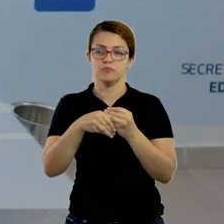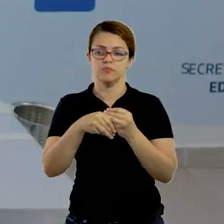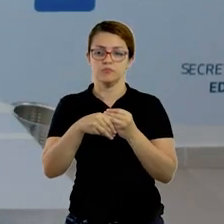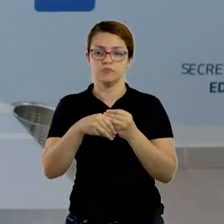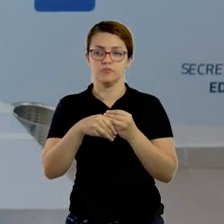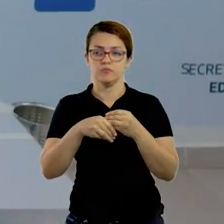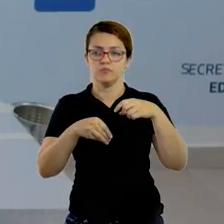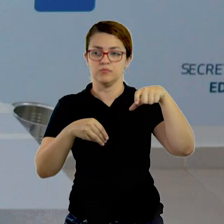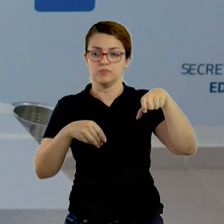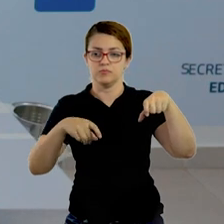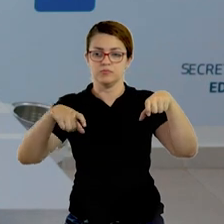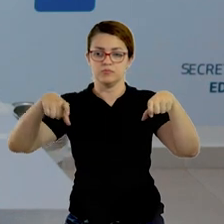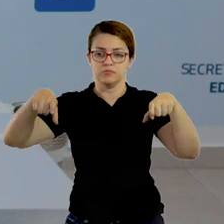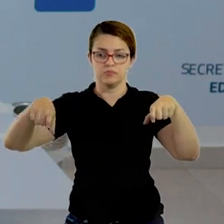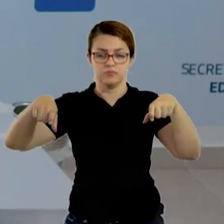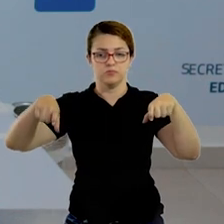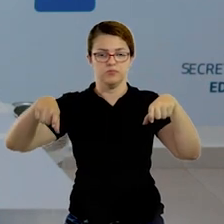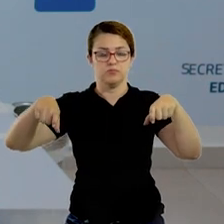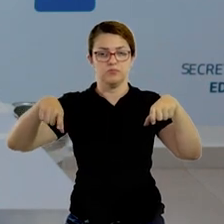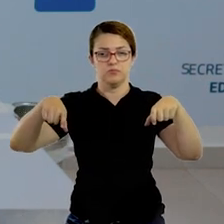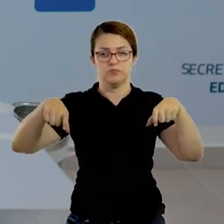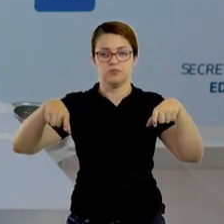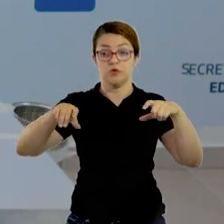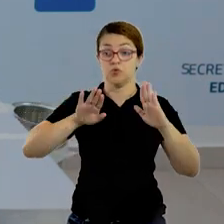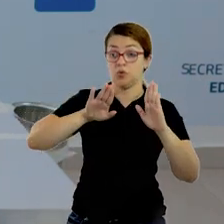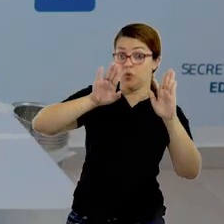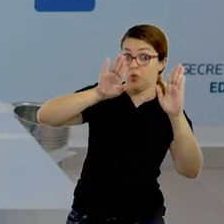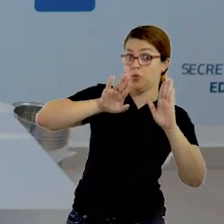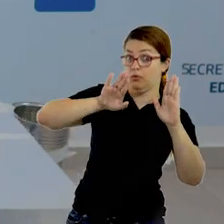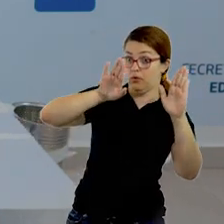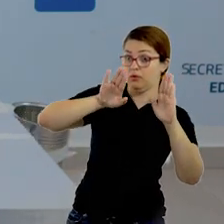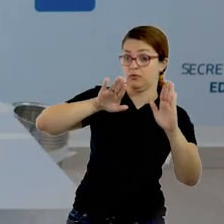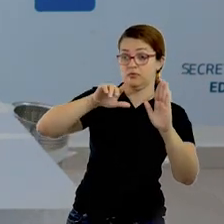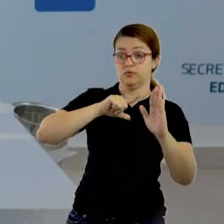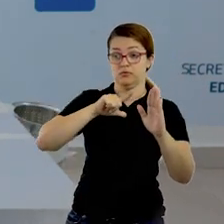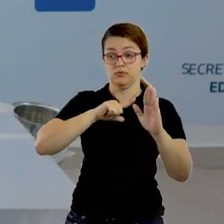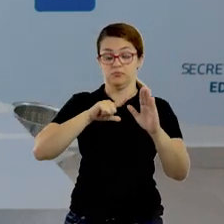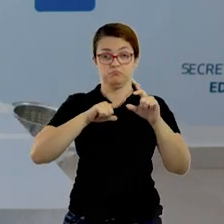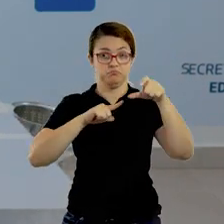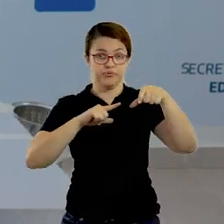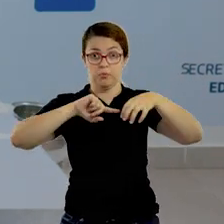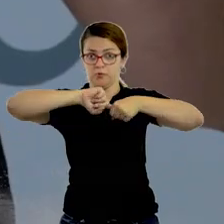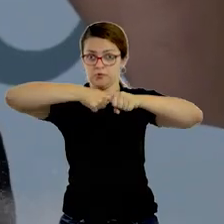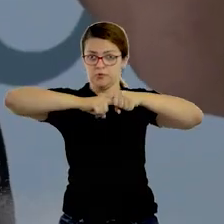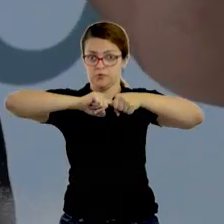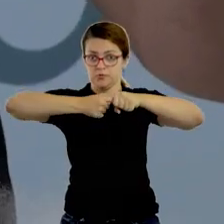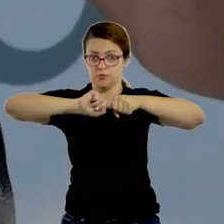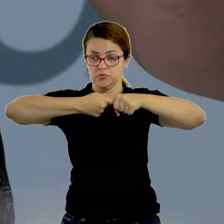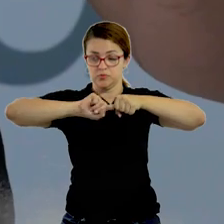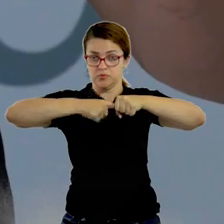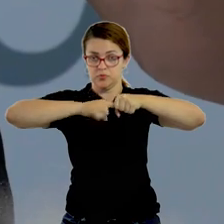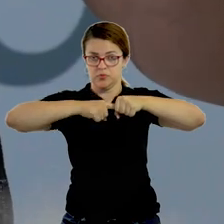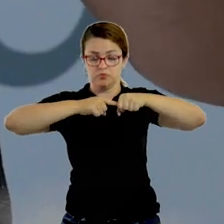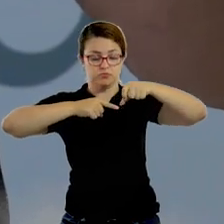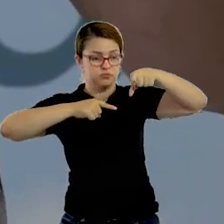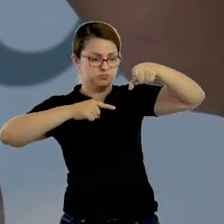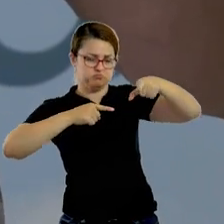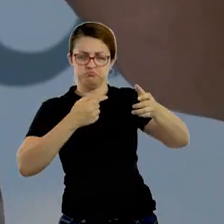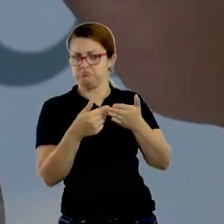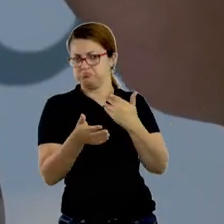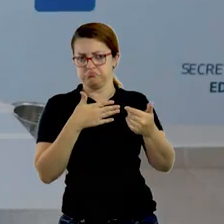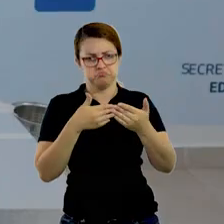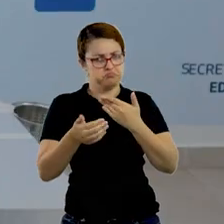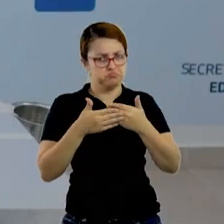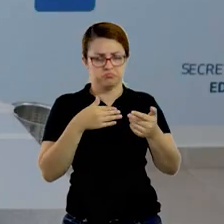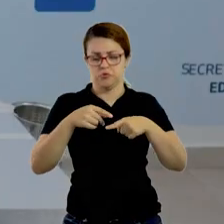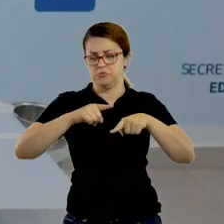obstáculos para simular o goleiro. Então, por exemplo, eu vou usar aqui um apontador. Se não tiver em casa apontador,